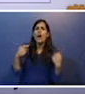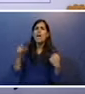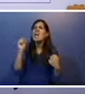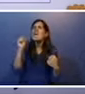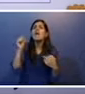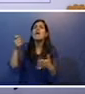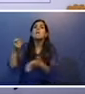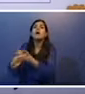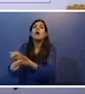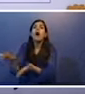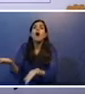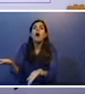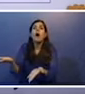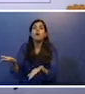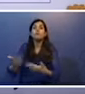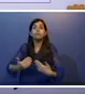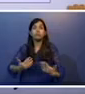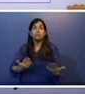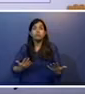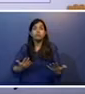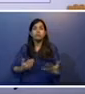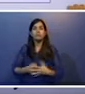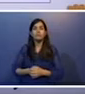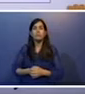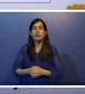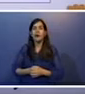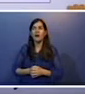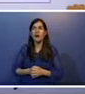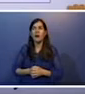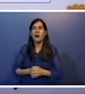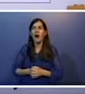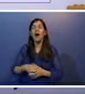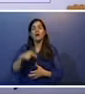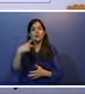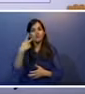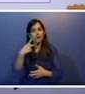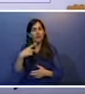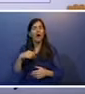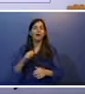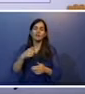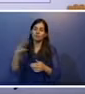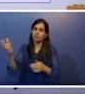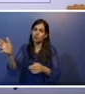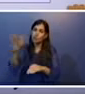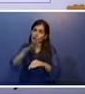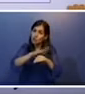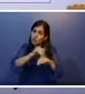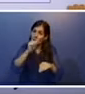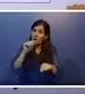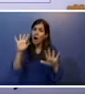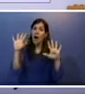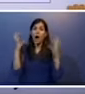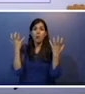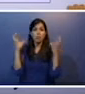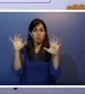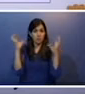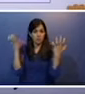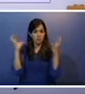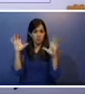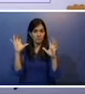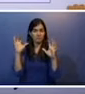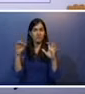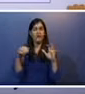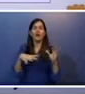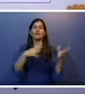pagará a conta? E aí eles concordam em chamar a ambulância. Dário é conduzido de